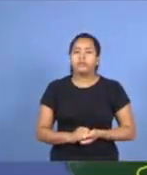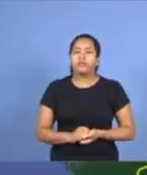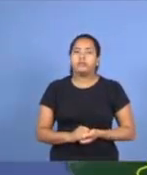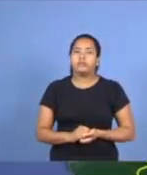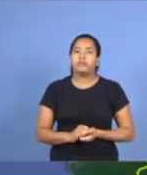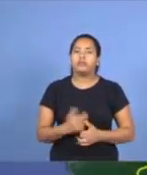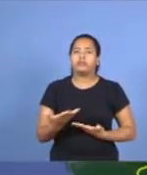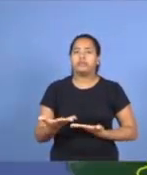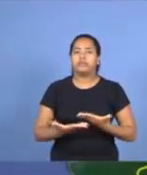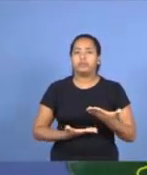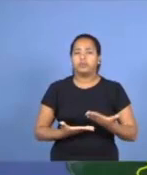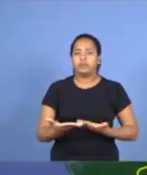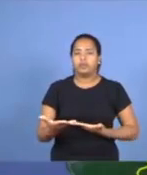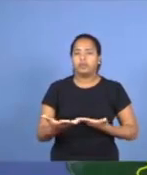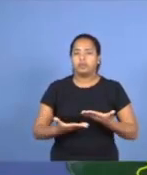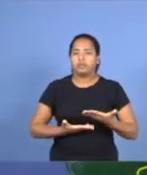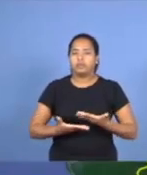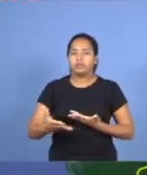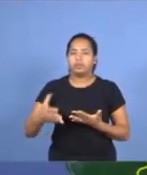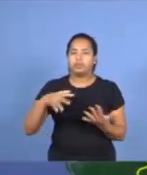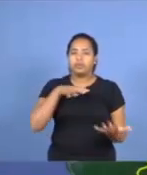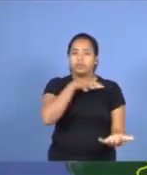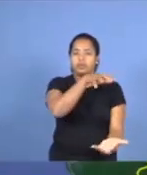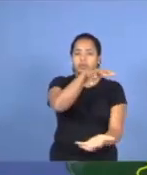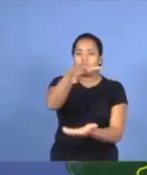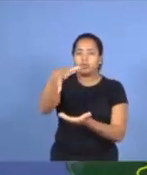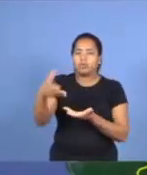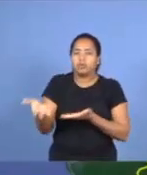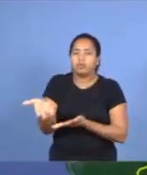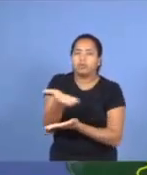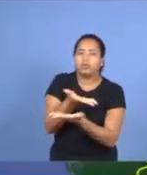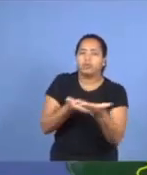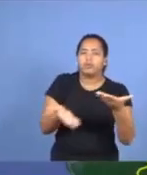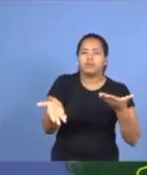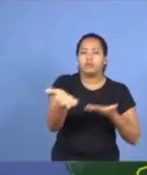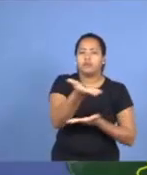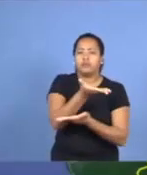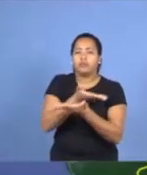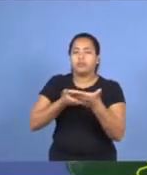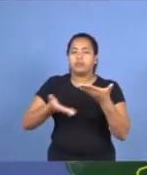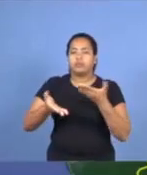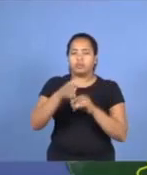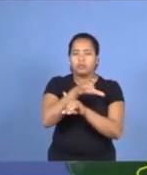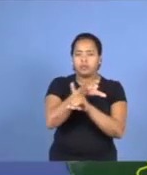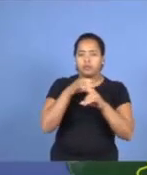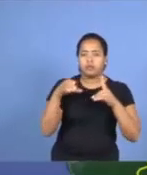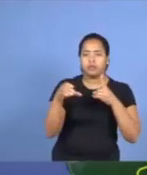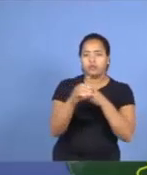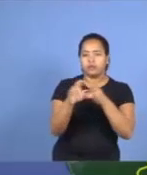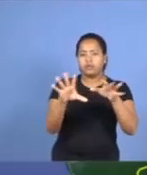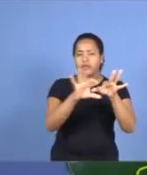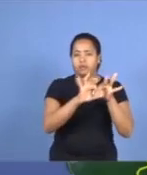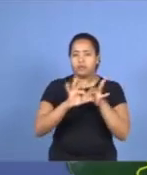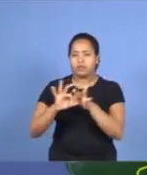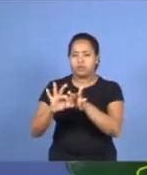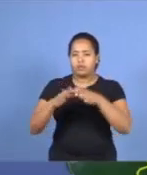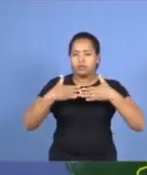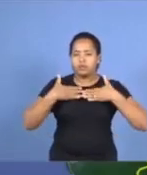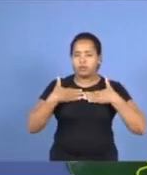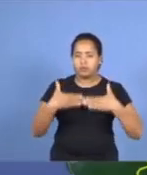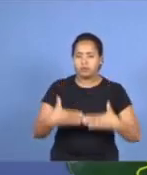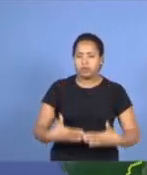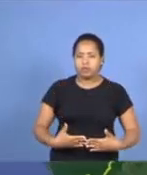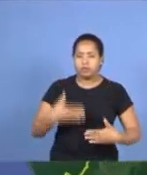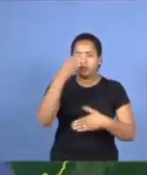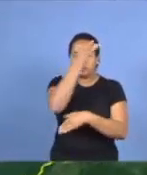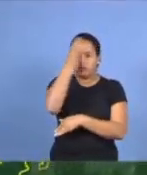Irmãos de todas as partes do mundo participam de um mesmo culto, em conjunto, no mesmo corpo e no